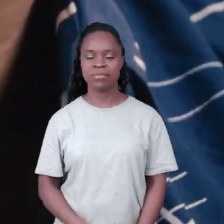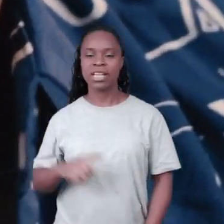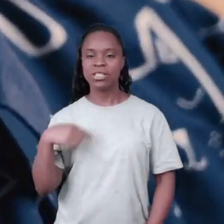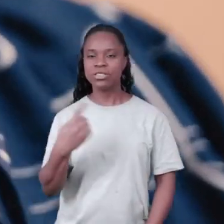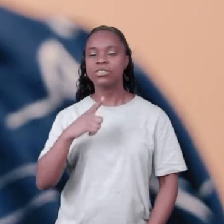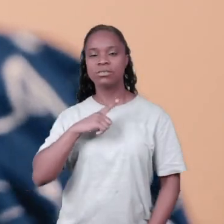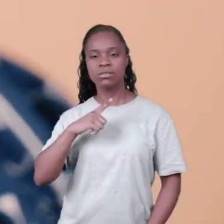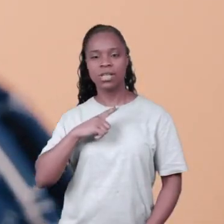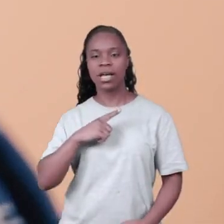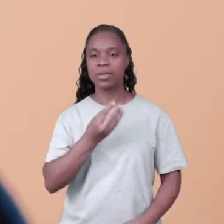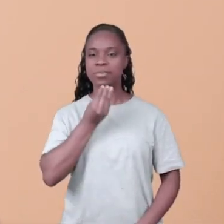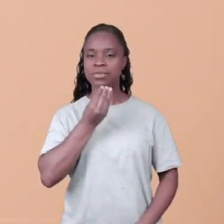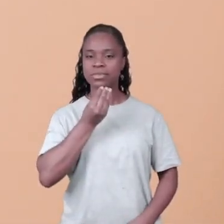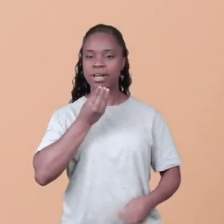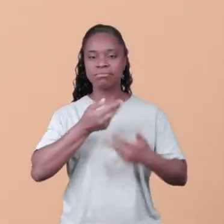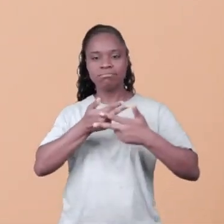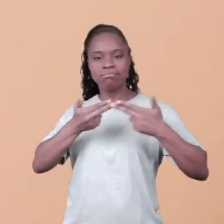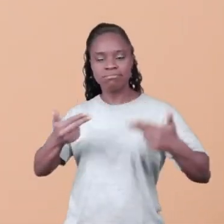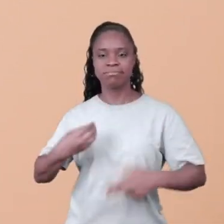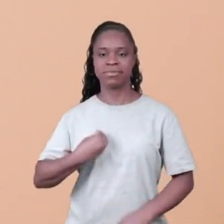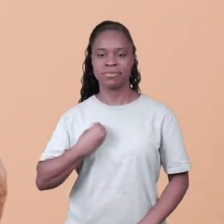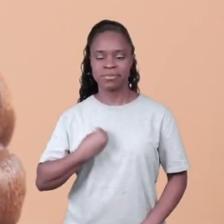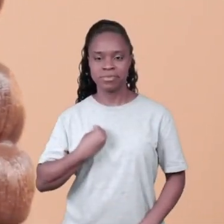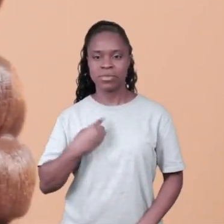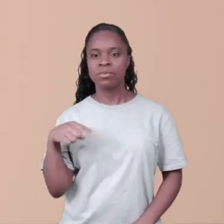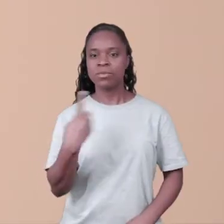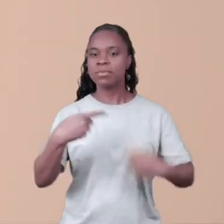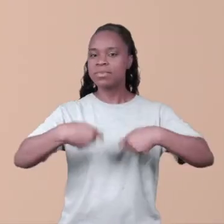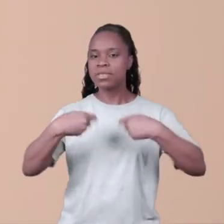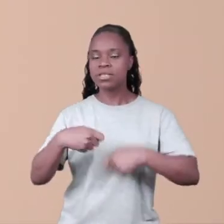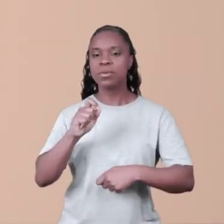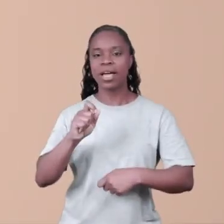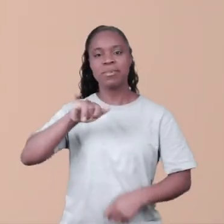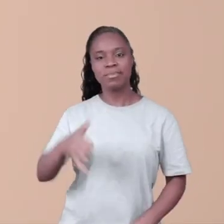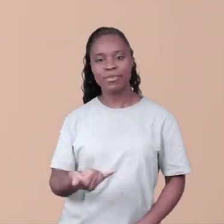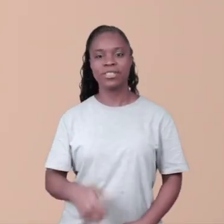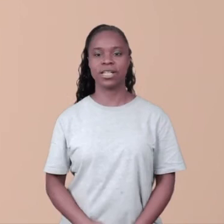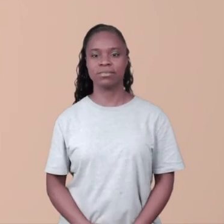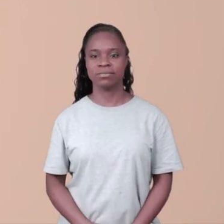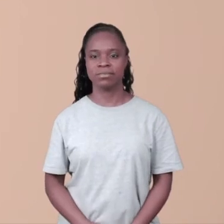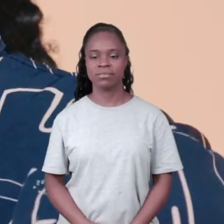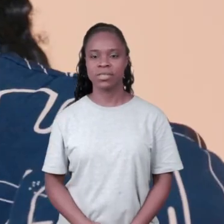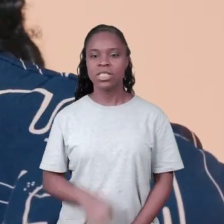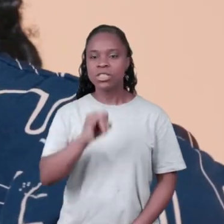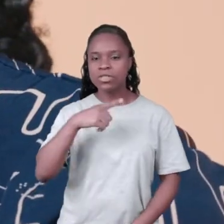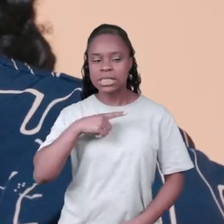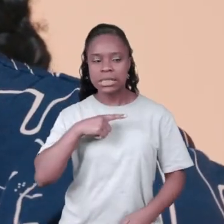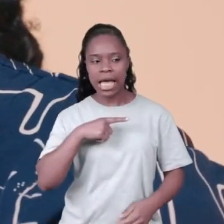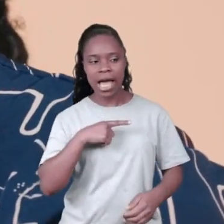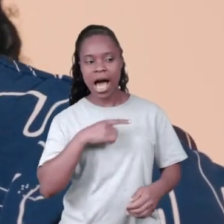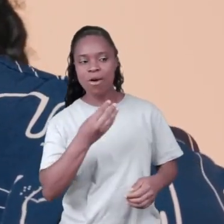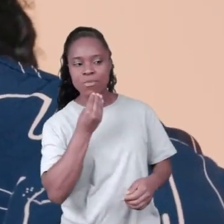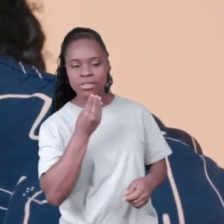A gente tem muitas oportunidades na vida e a gente precisa aproveitar. Enquanto você